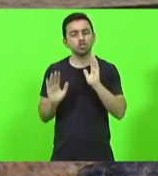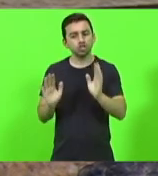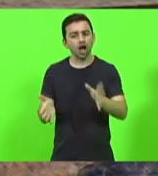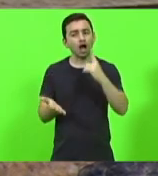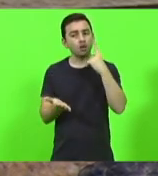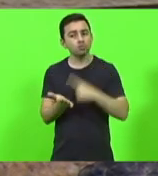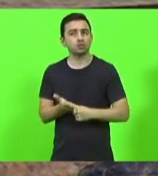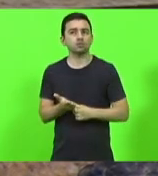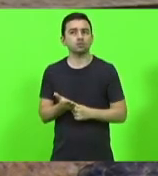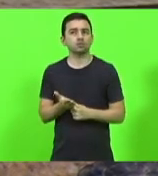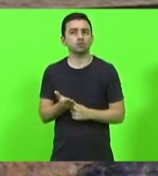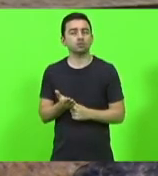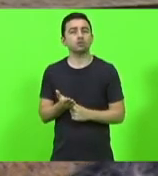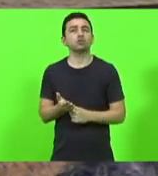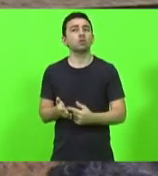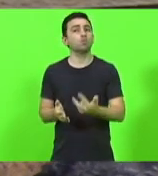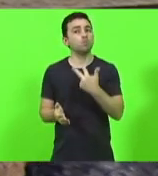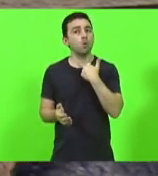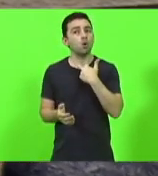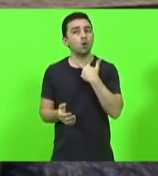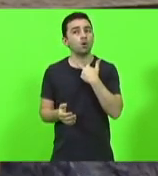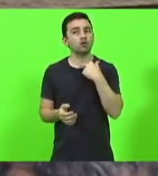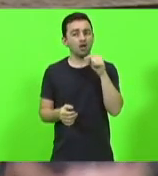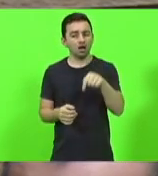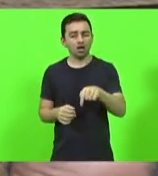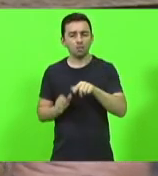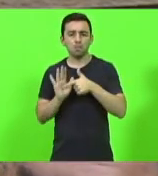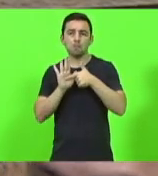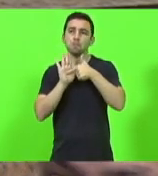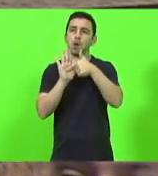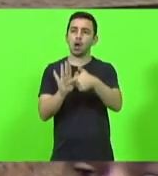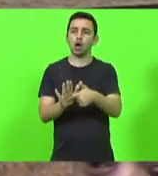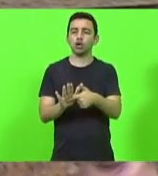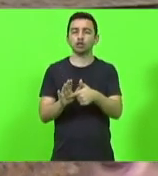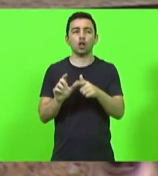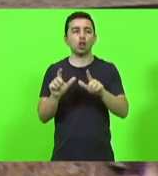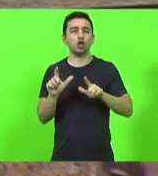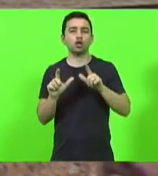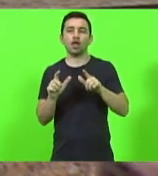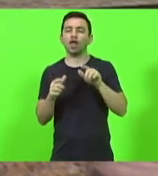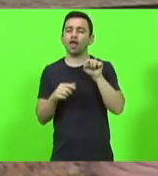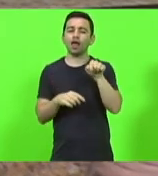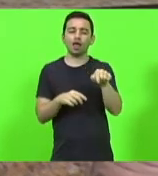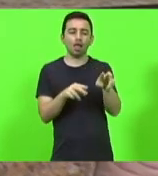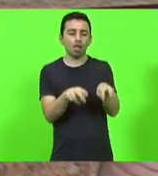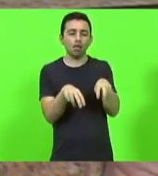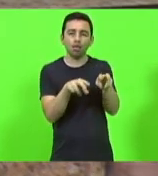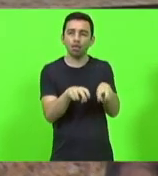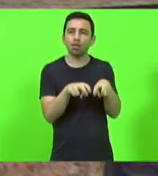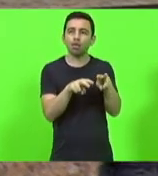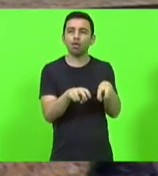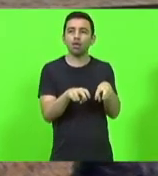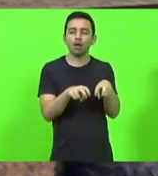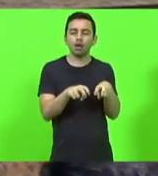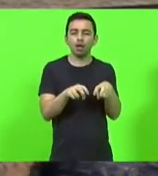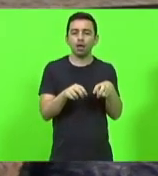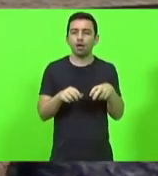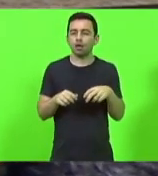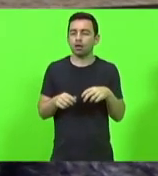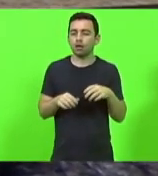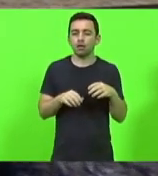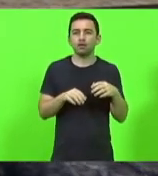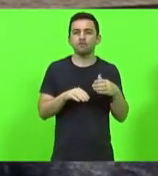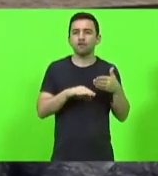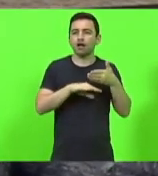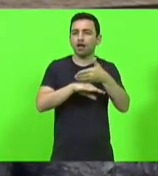Nós não podemos criar aqui como uma figura lúdica do camponesinho, do agricultor que vem com uma carrocinha com três